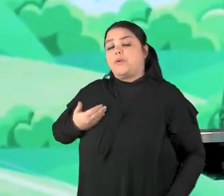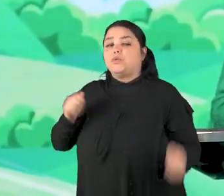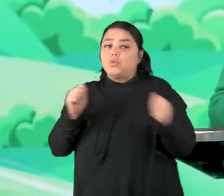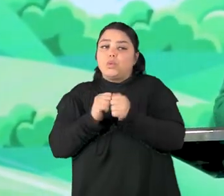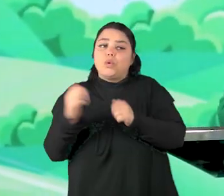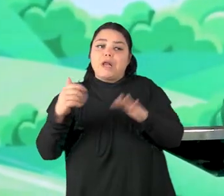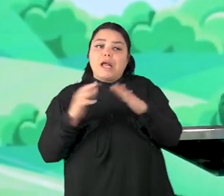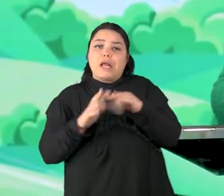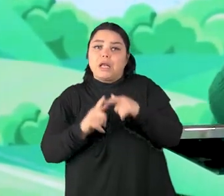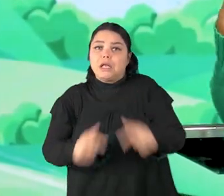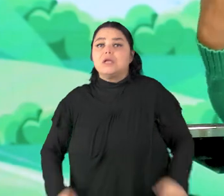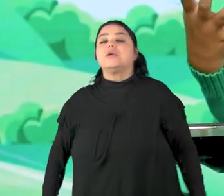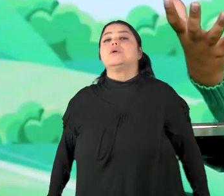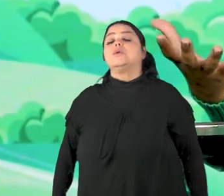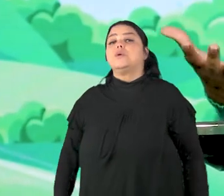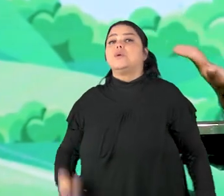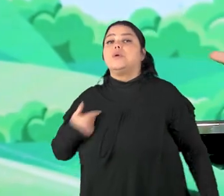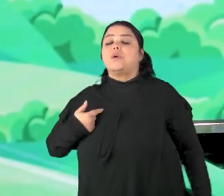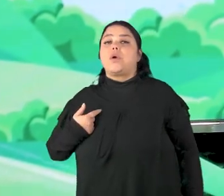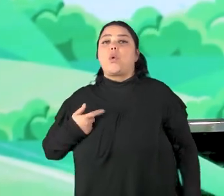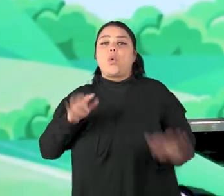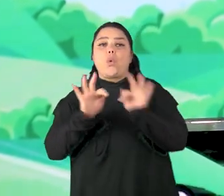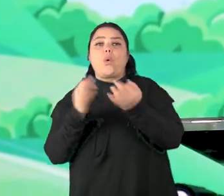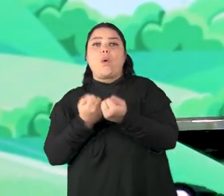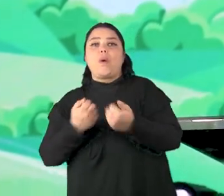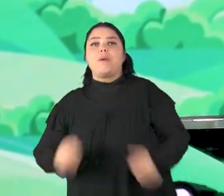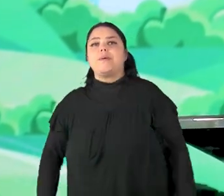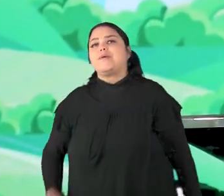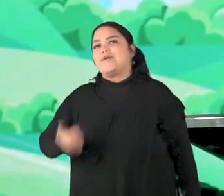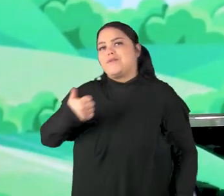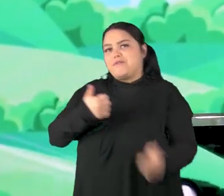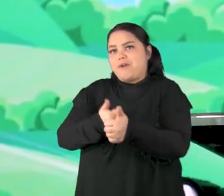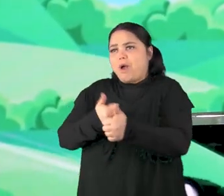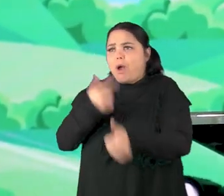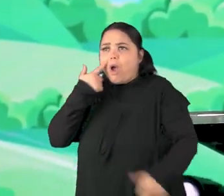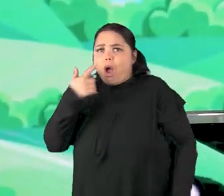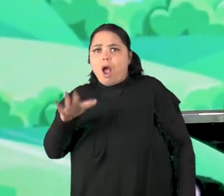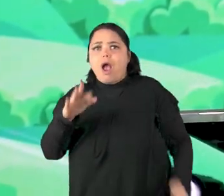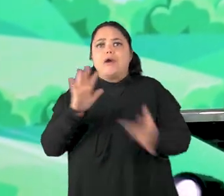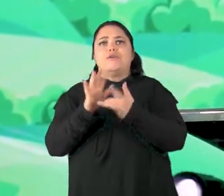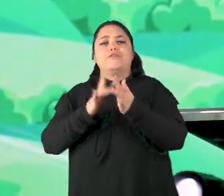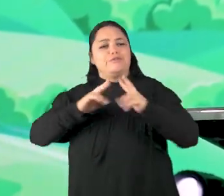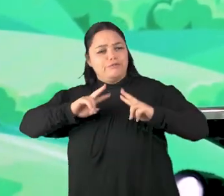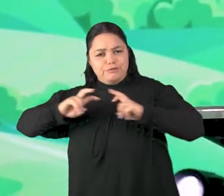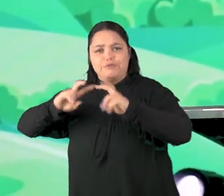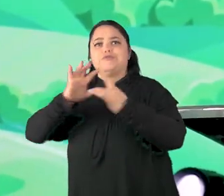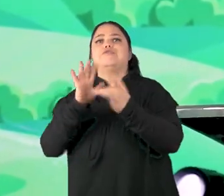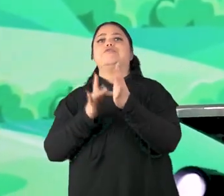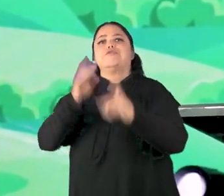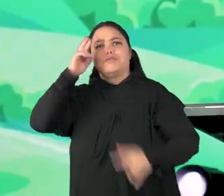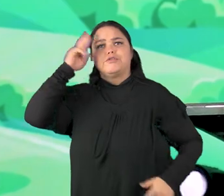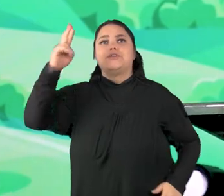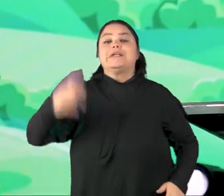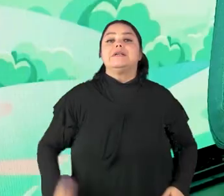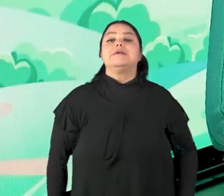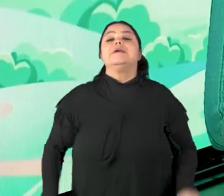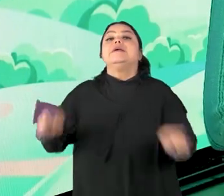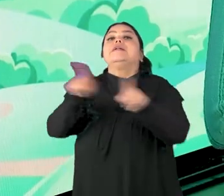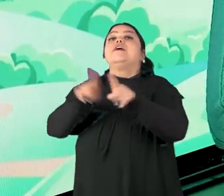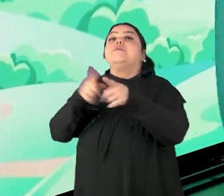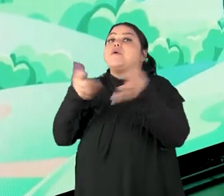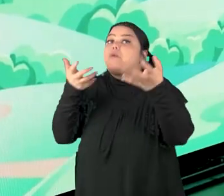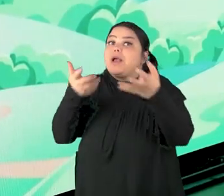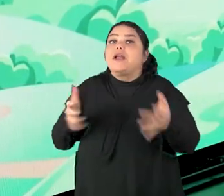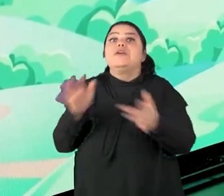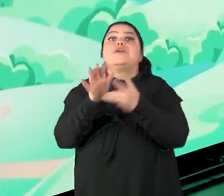junto. Assim, os nossos familiares que estão próximos vão ver o Senhor nas nossas vidas. E eles também